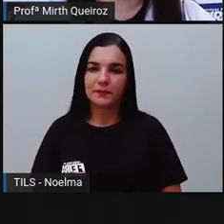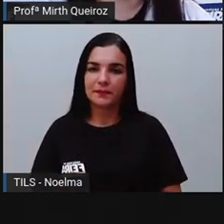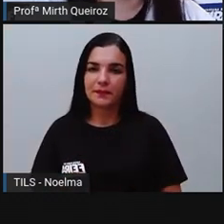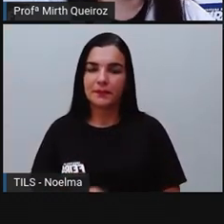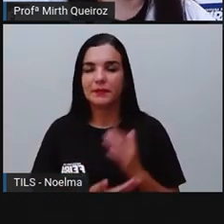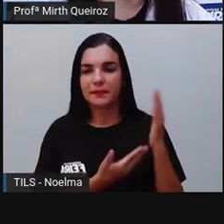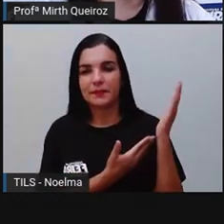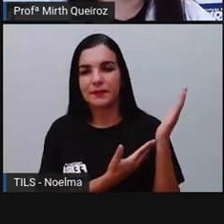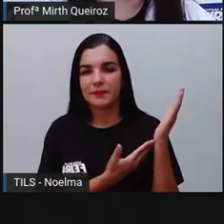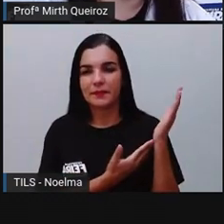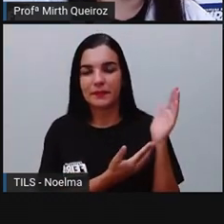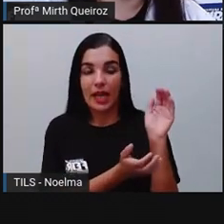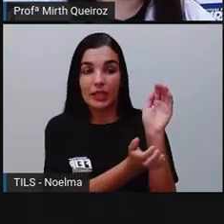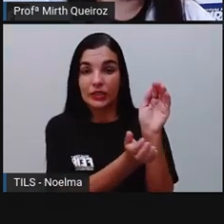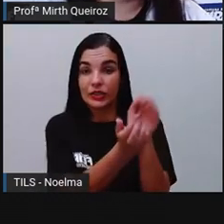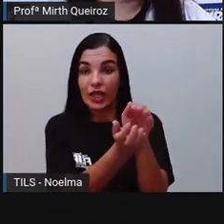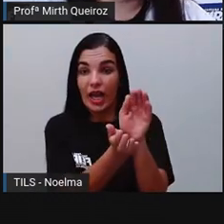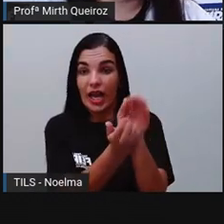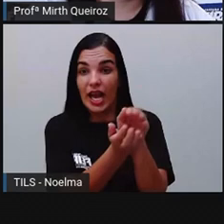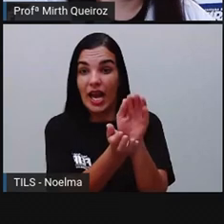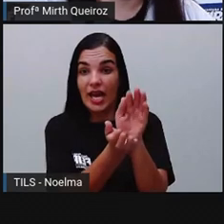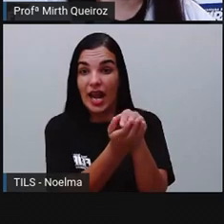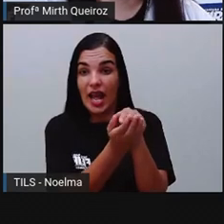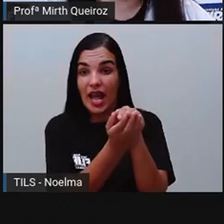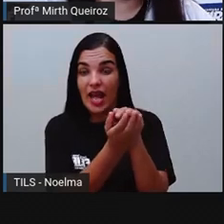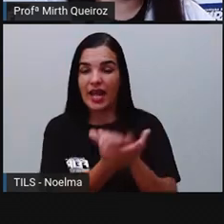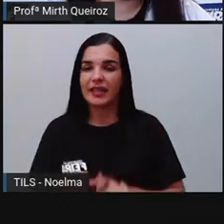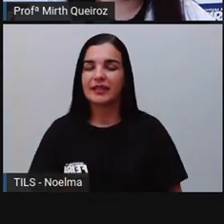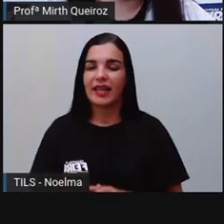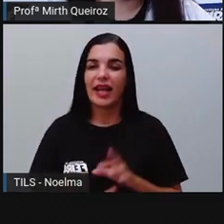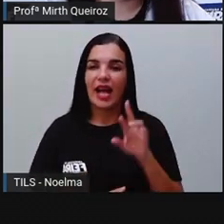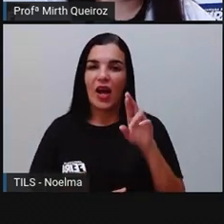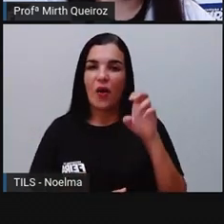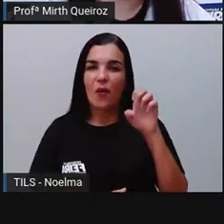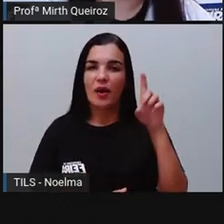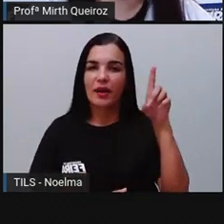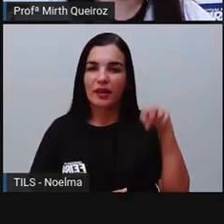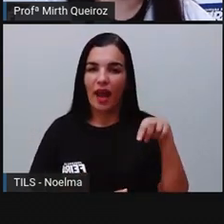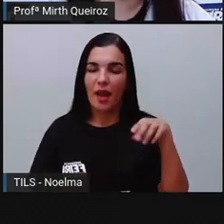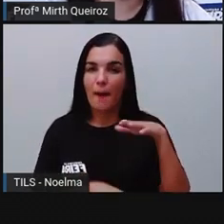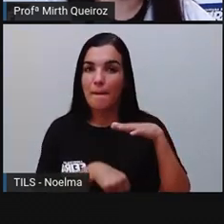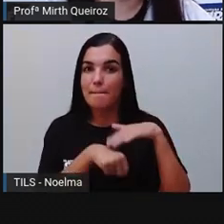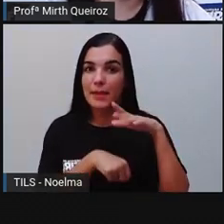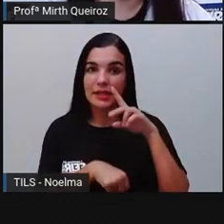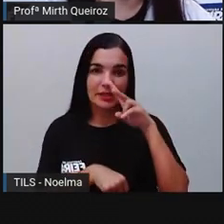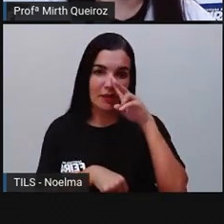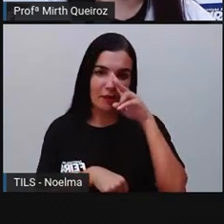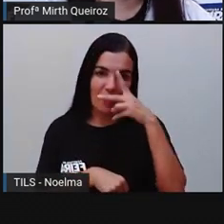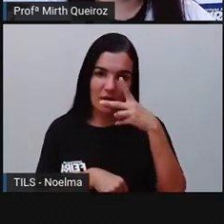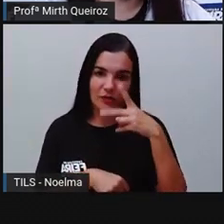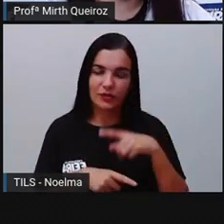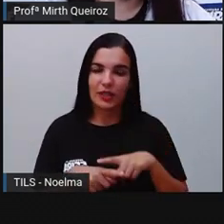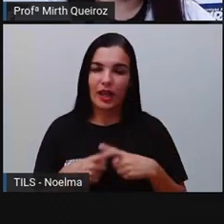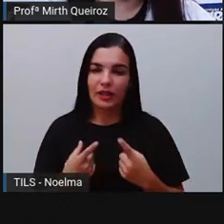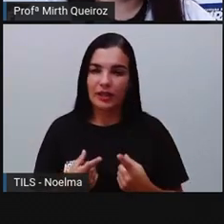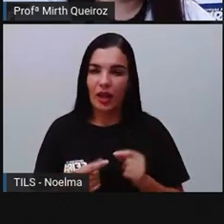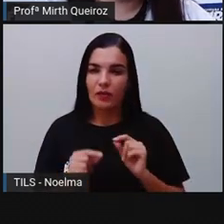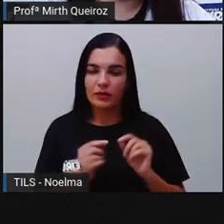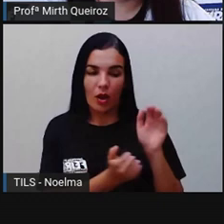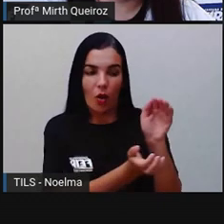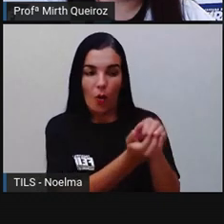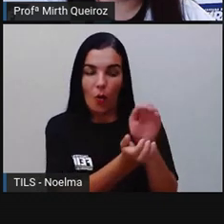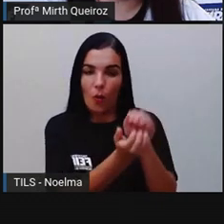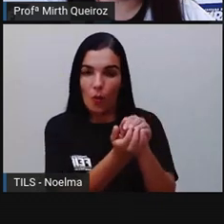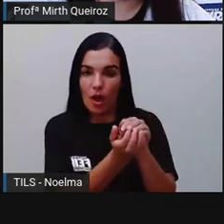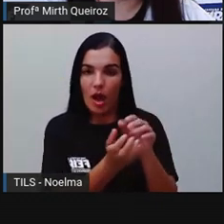Olha só. Jacaré. Uré. É mais forte, né? Se uré, ele é mais